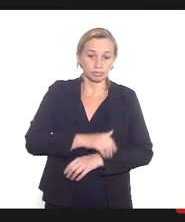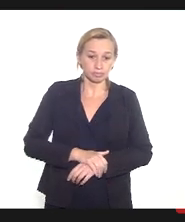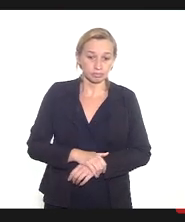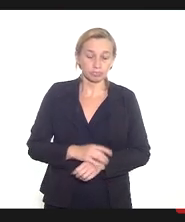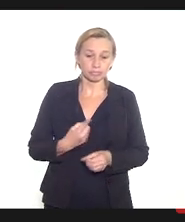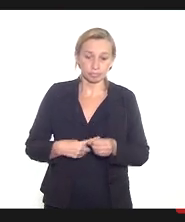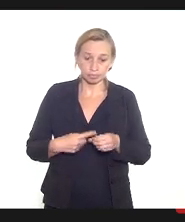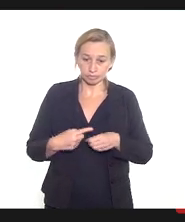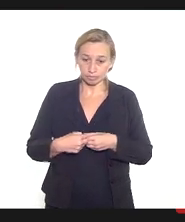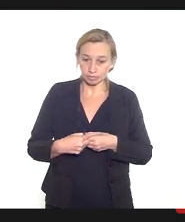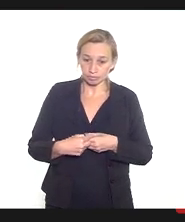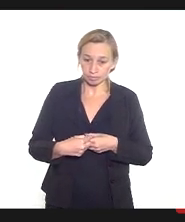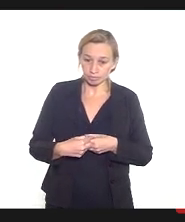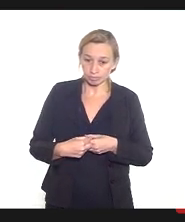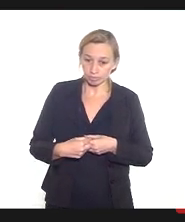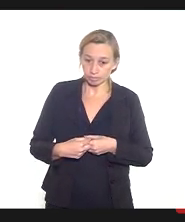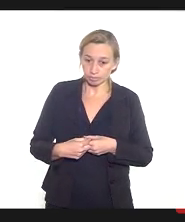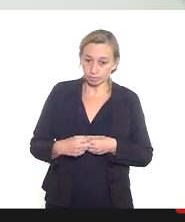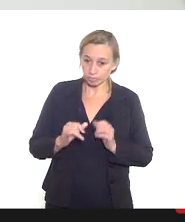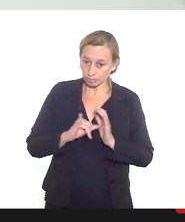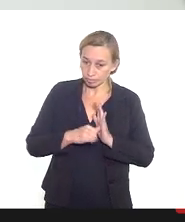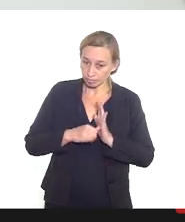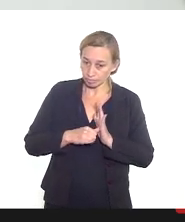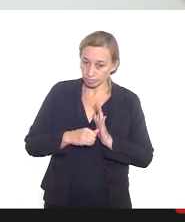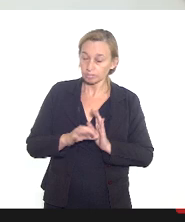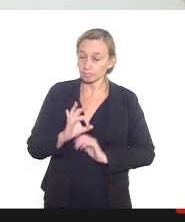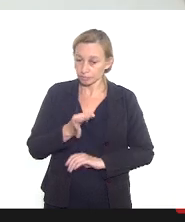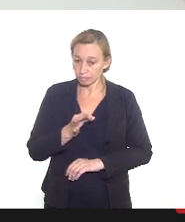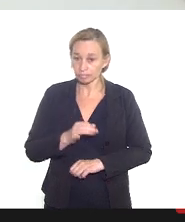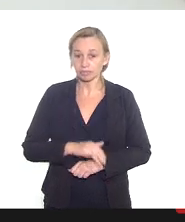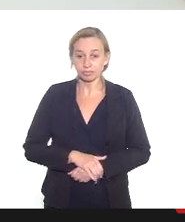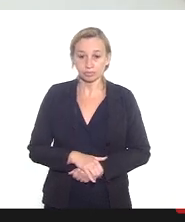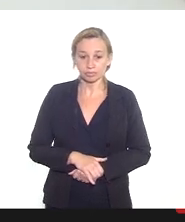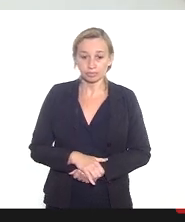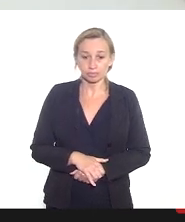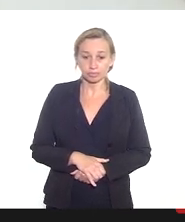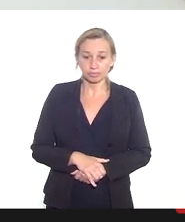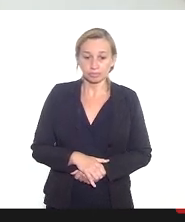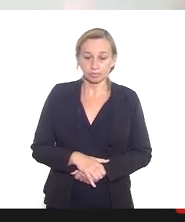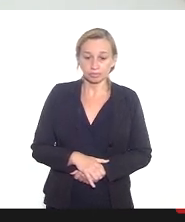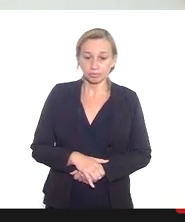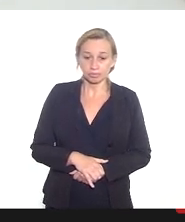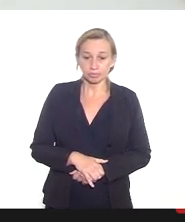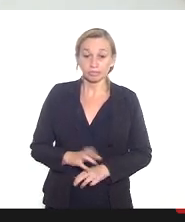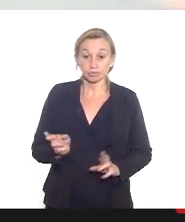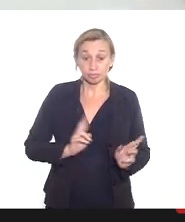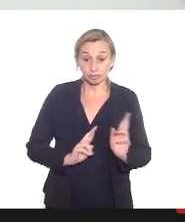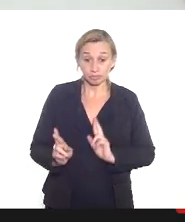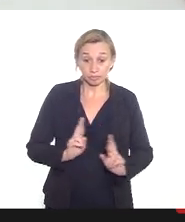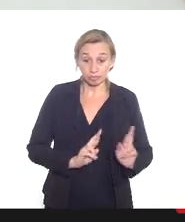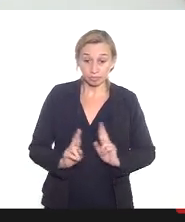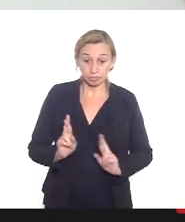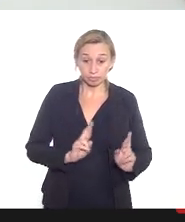município exatamente depois eu posso deixar aqui em relação a